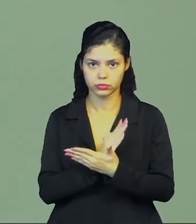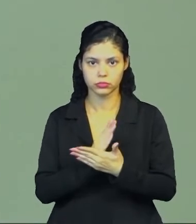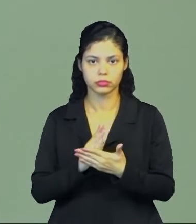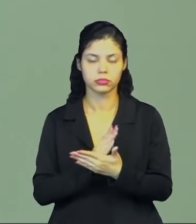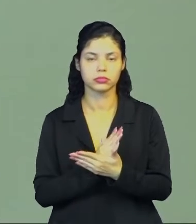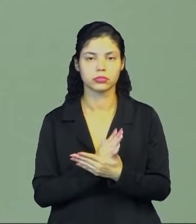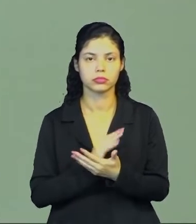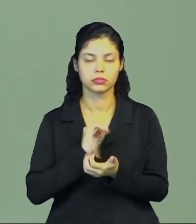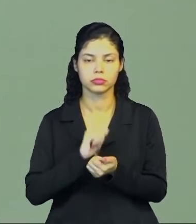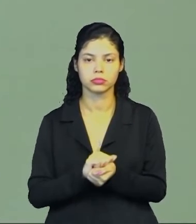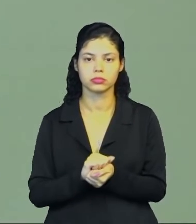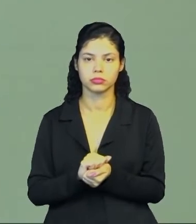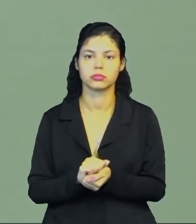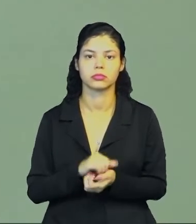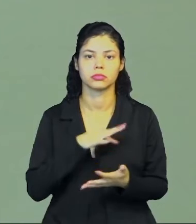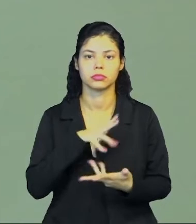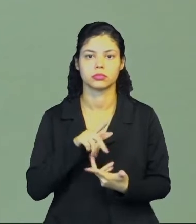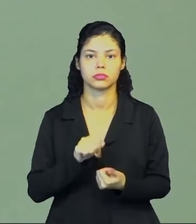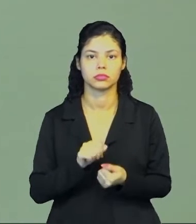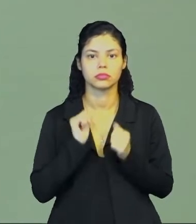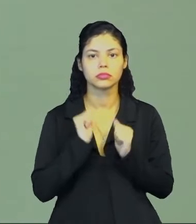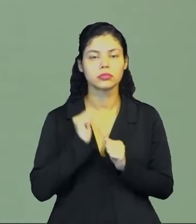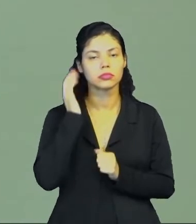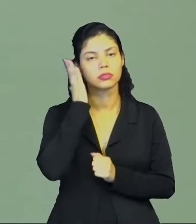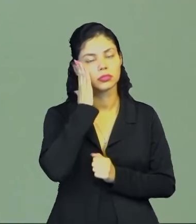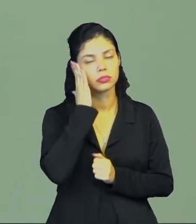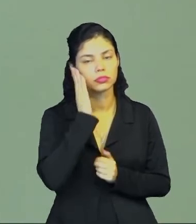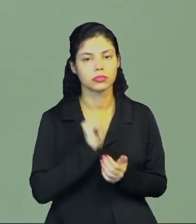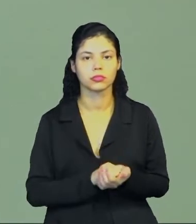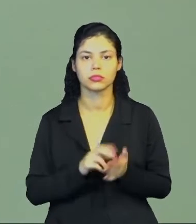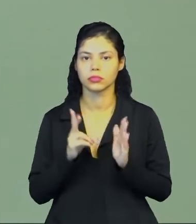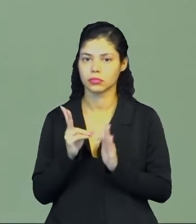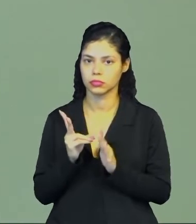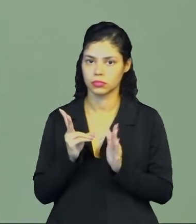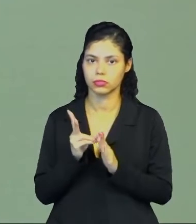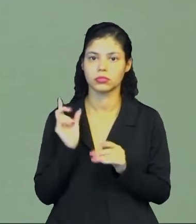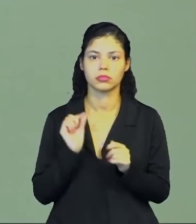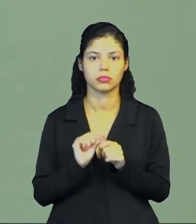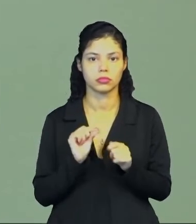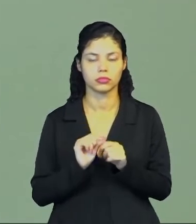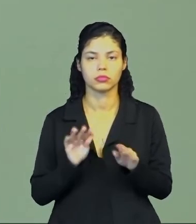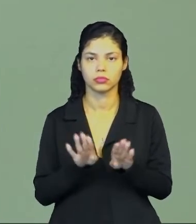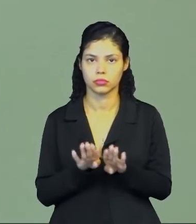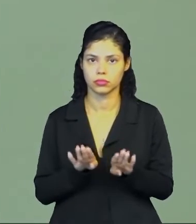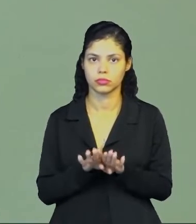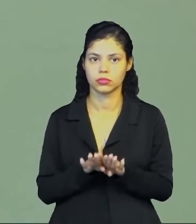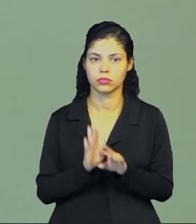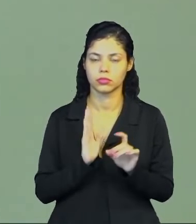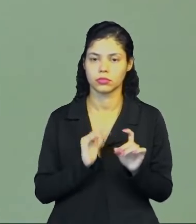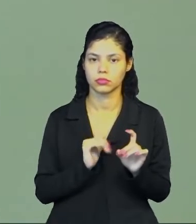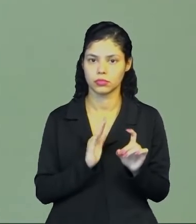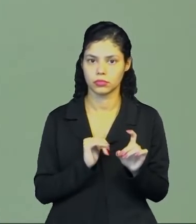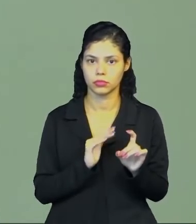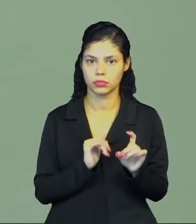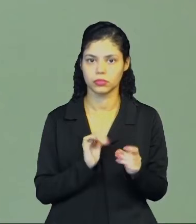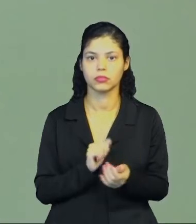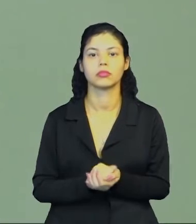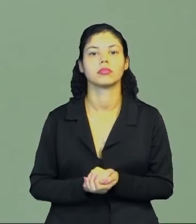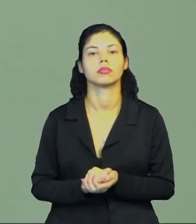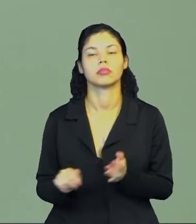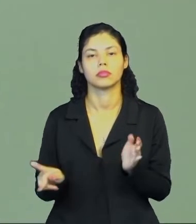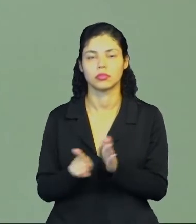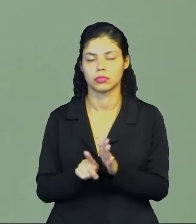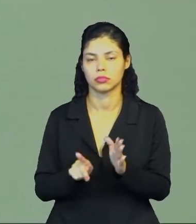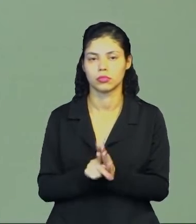aspectos do mundo para poder entender, os índios também criaram aí os seus mitos, né? E a sua